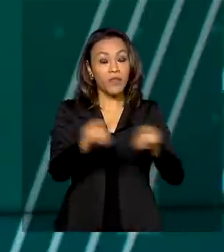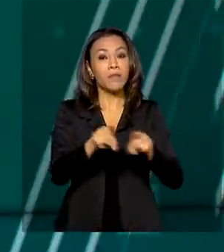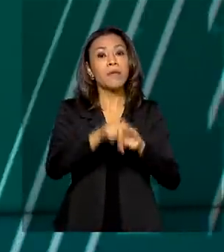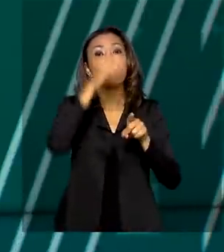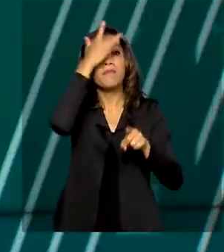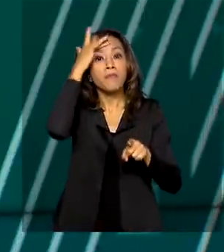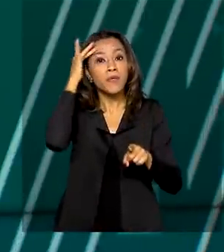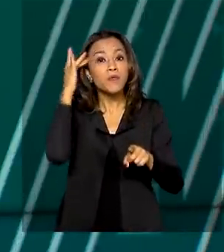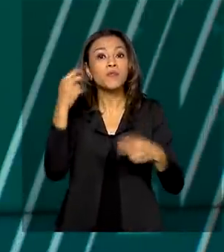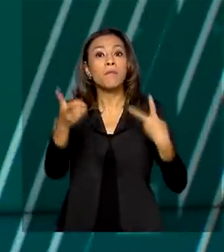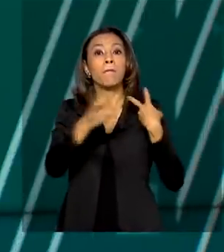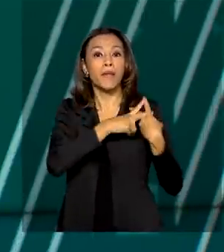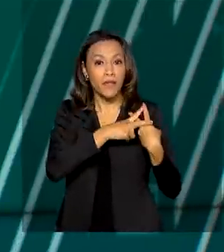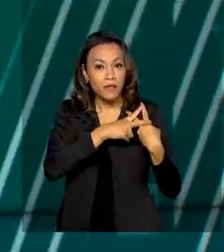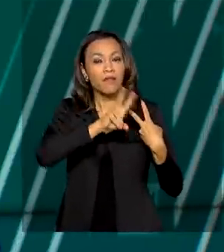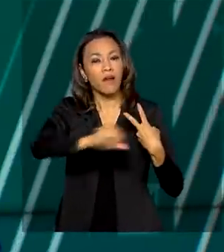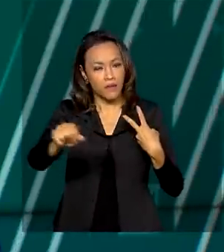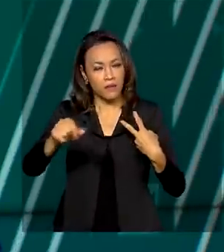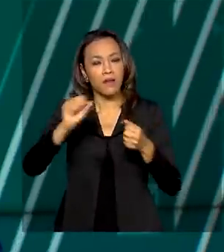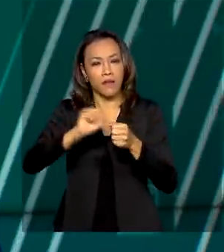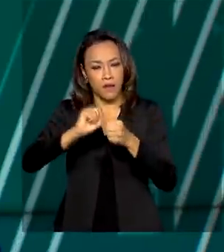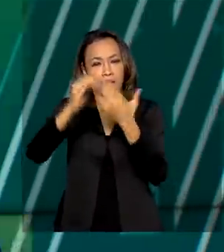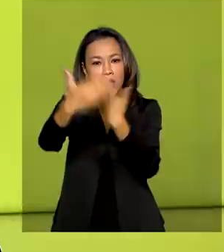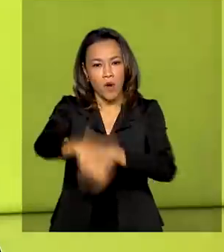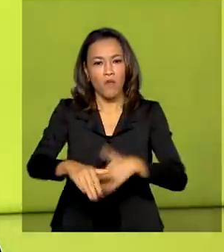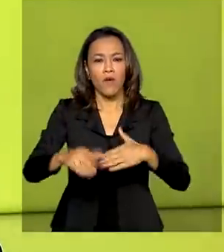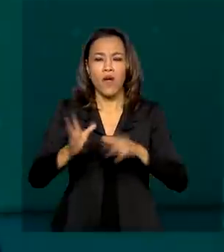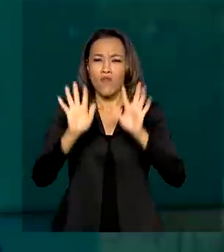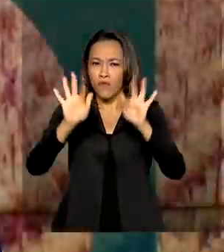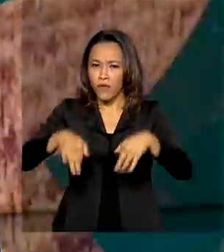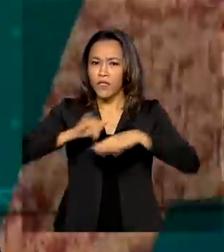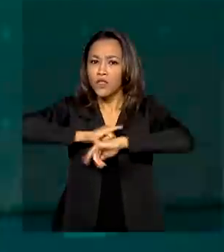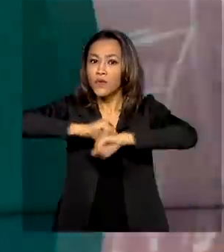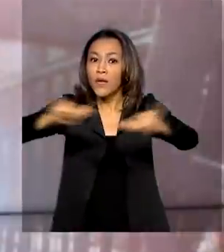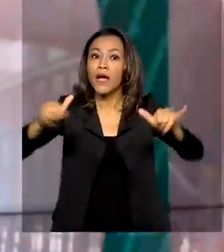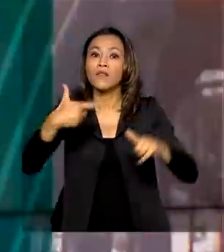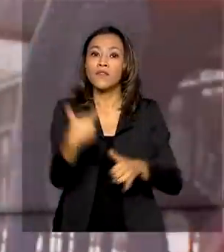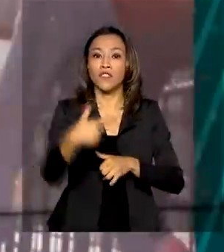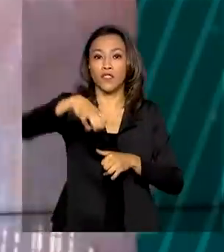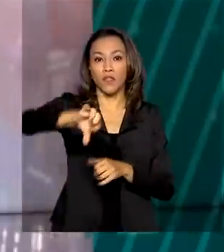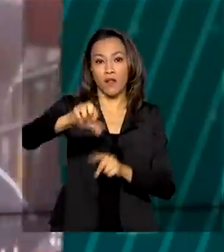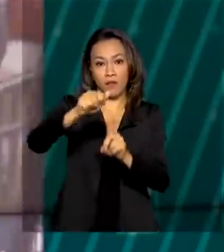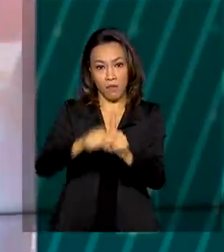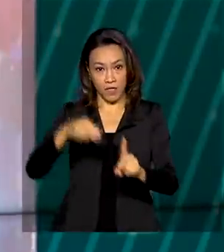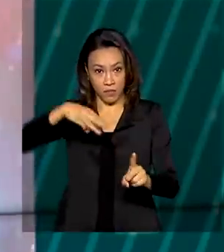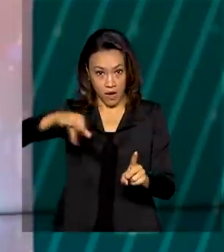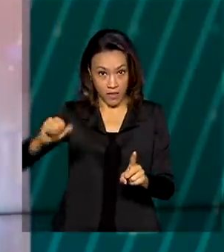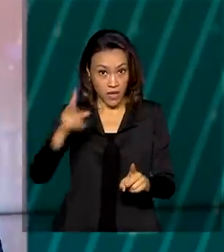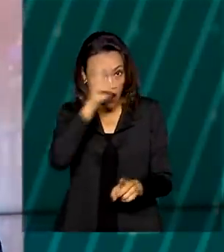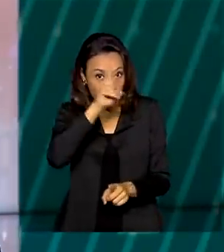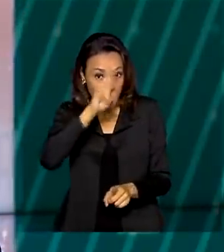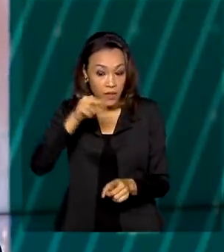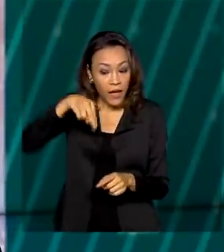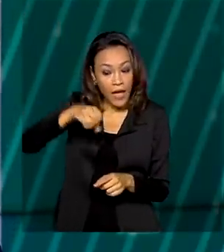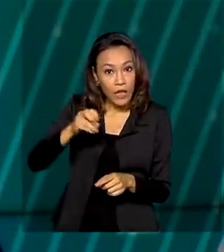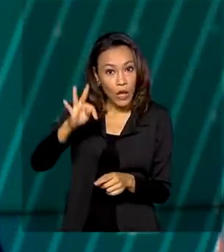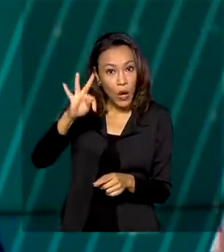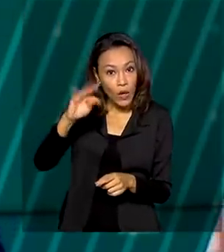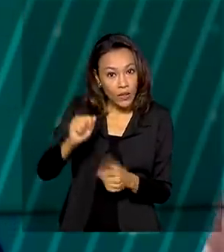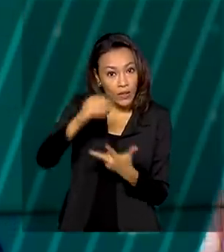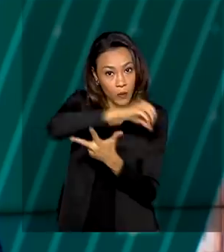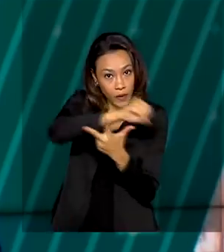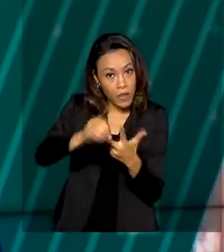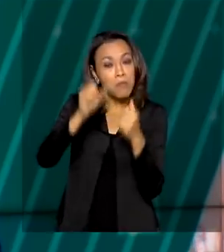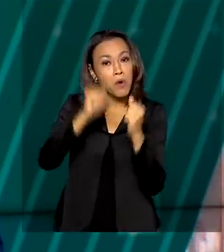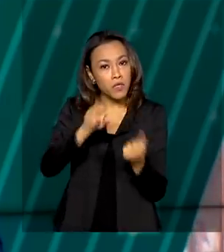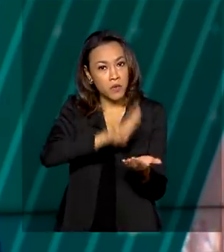liberdade. Os resultados finais serão divulgados no dia 29 de março. Lembrando que as notas do Enem podem ser usadas para ingresso